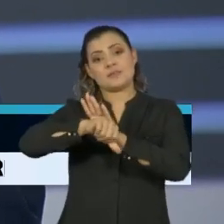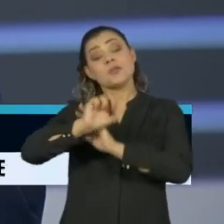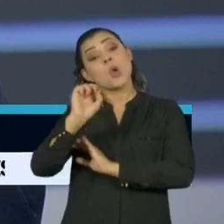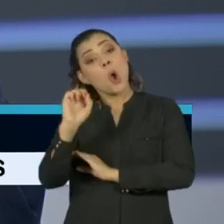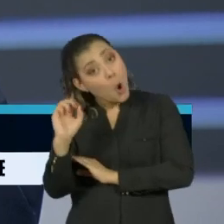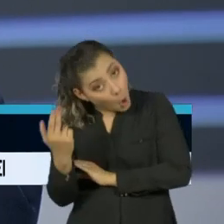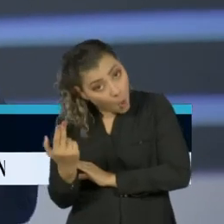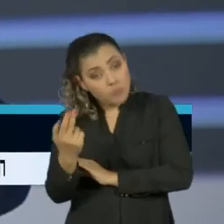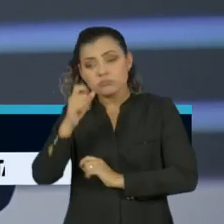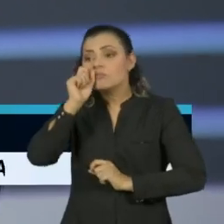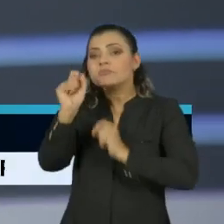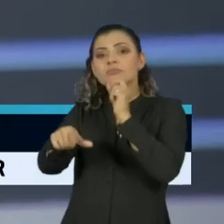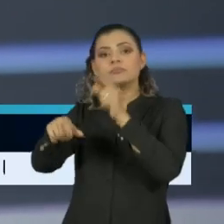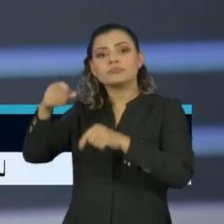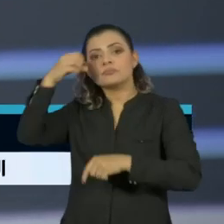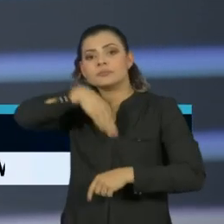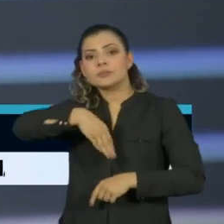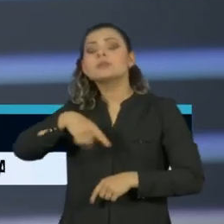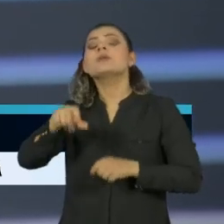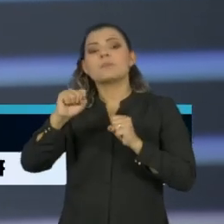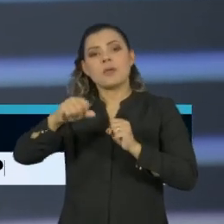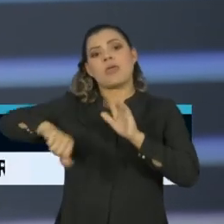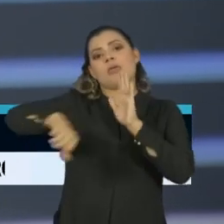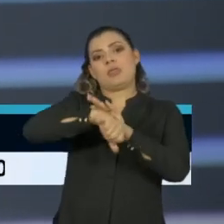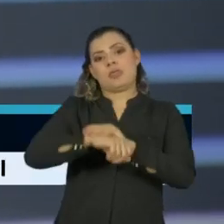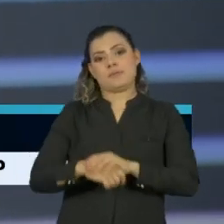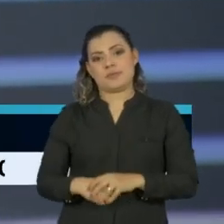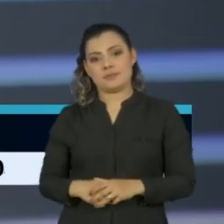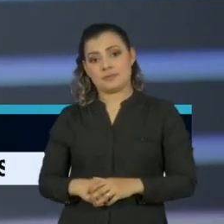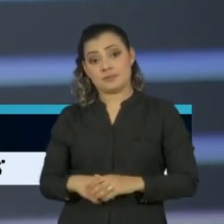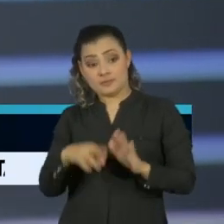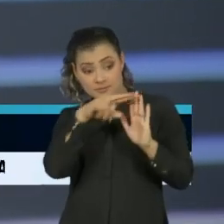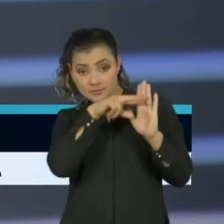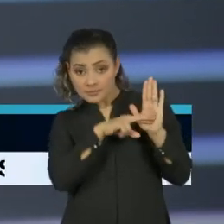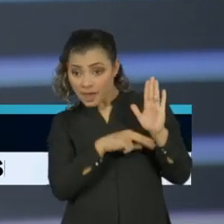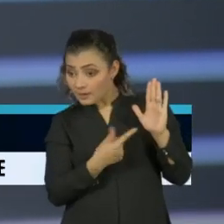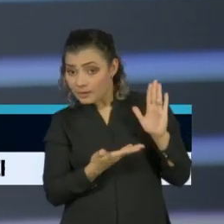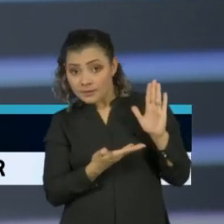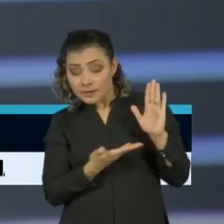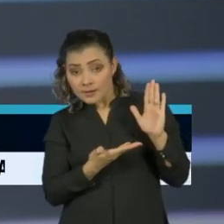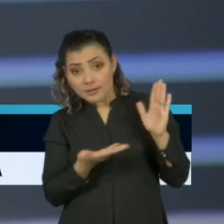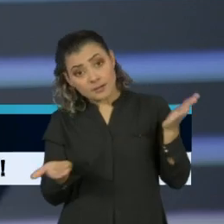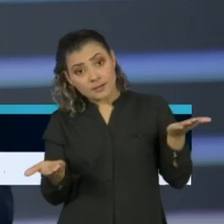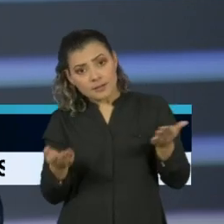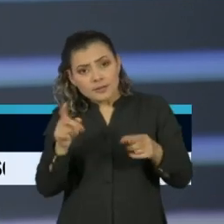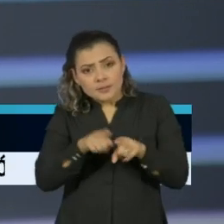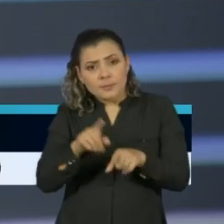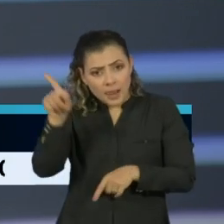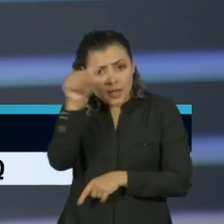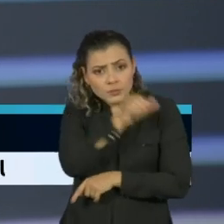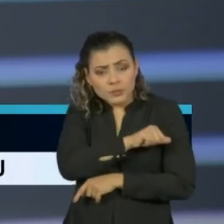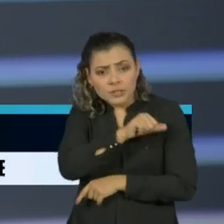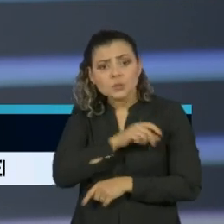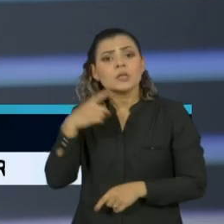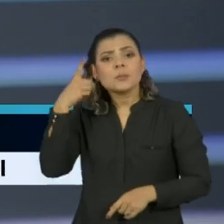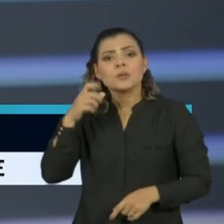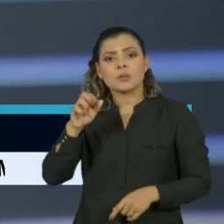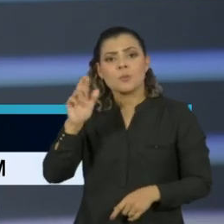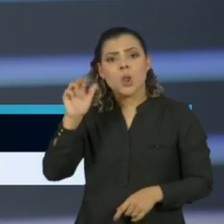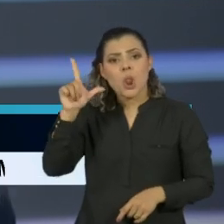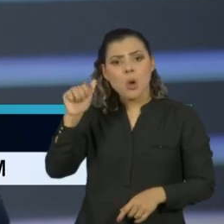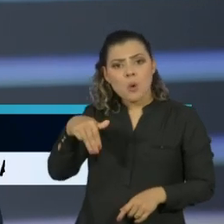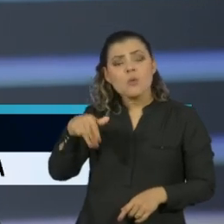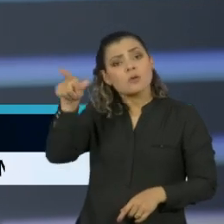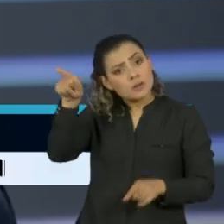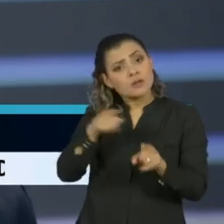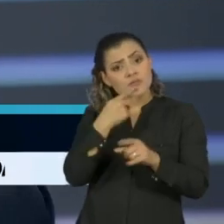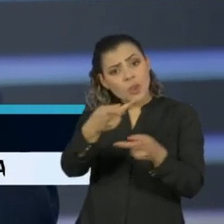ofensivo à sua reputação. É inquadrável também. O deputado Molon, do Rio de Janeiro, já falou isso, não é? Então,